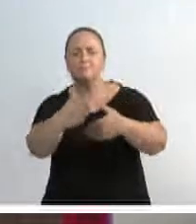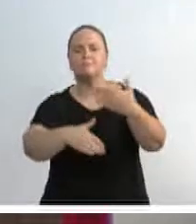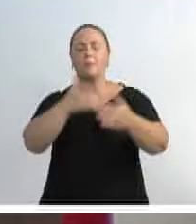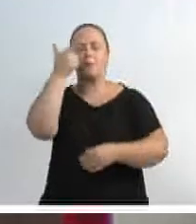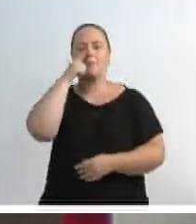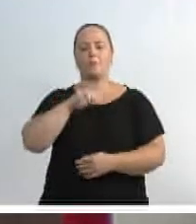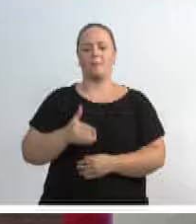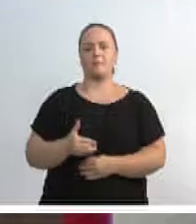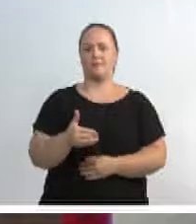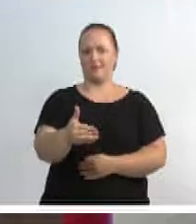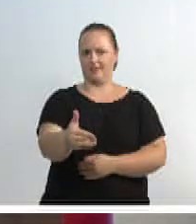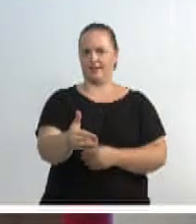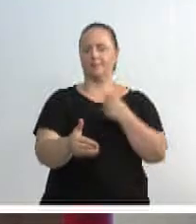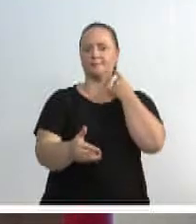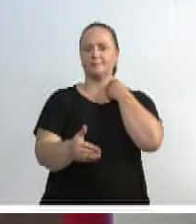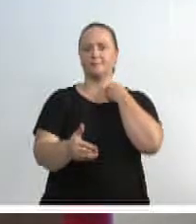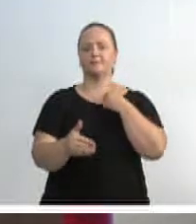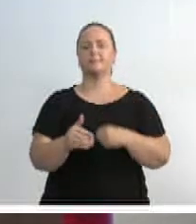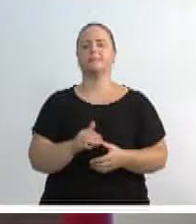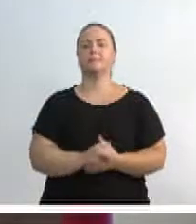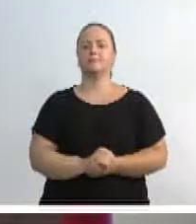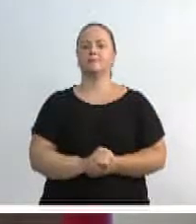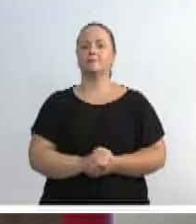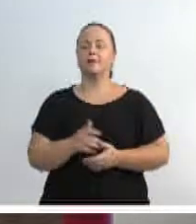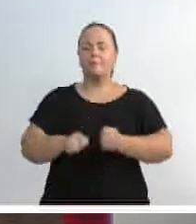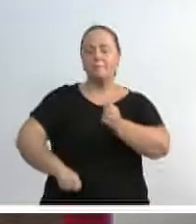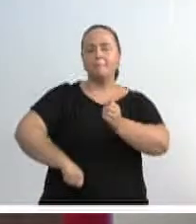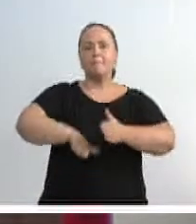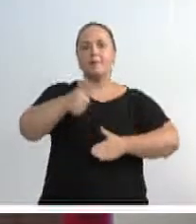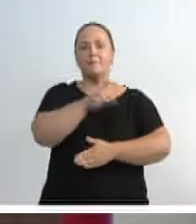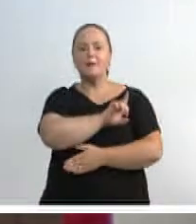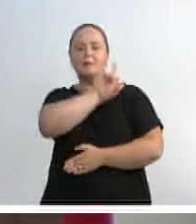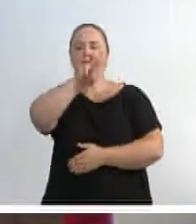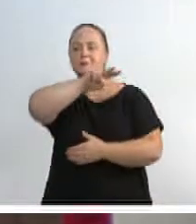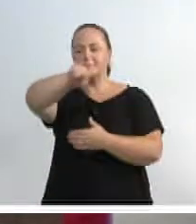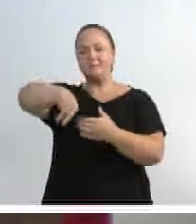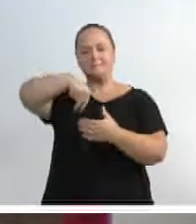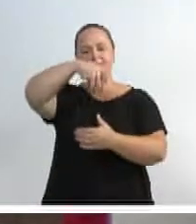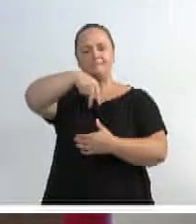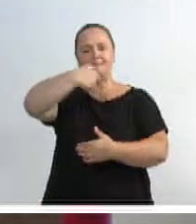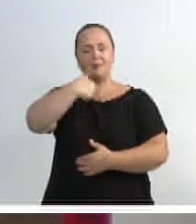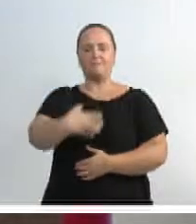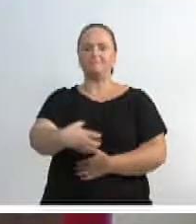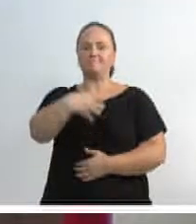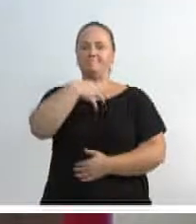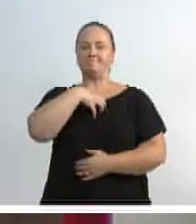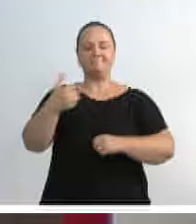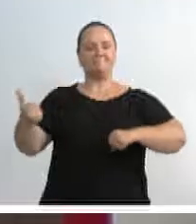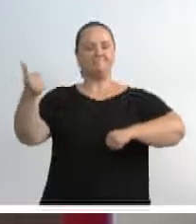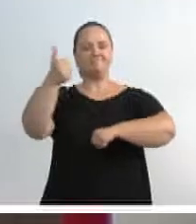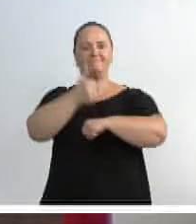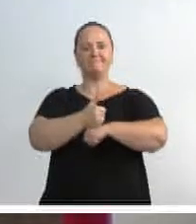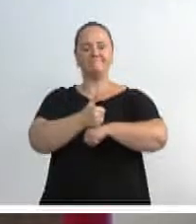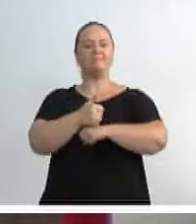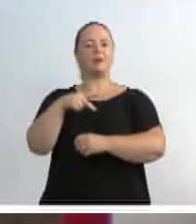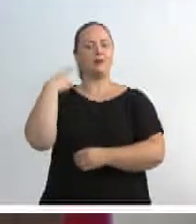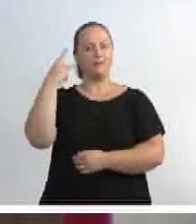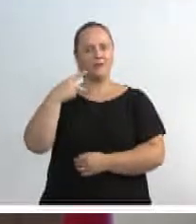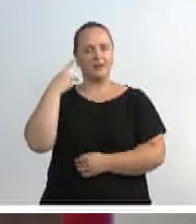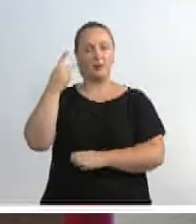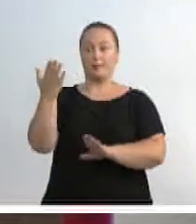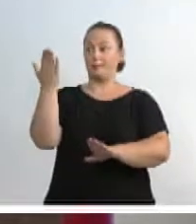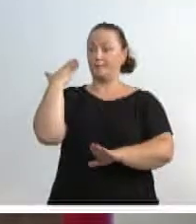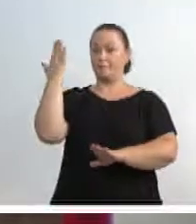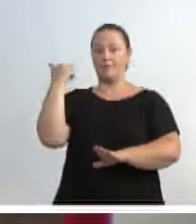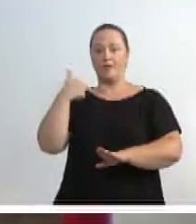próximos anos. Bem, chego aqui, é a primeira vez que uso essa tribuna como vereador em Poçado. Utilizei em diversos momentos como militante,